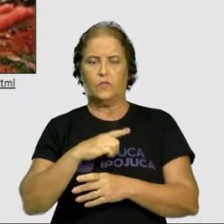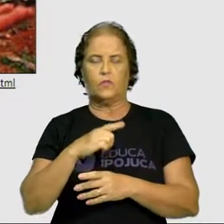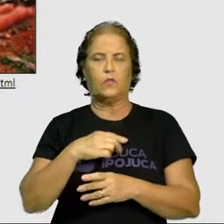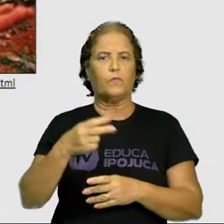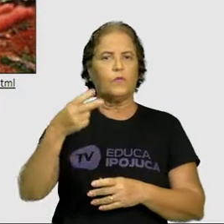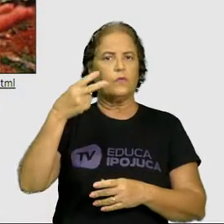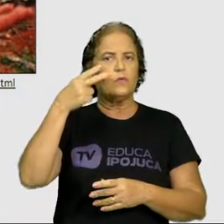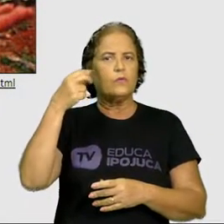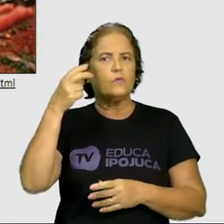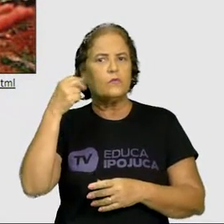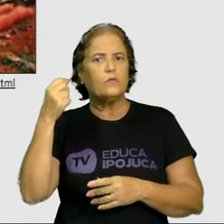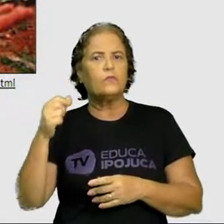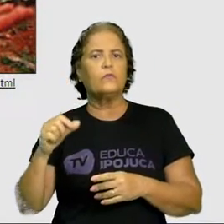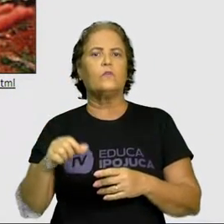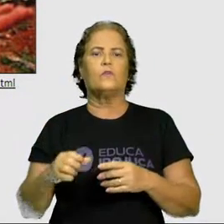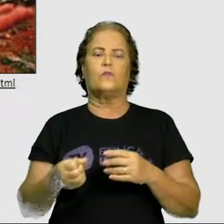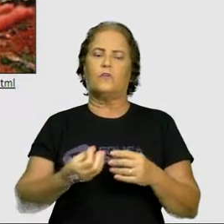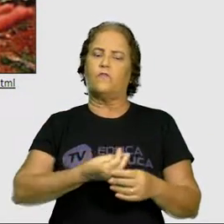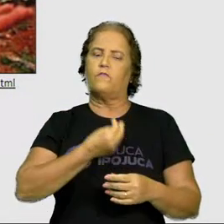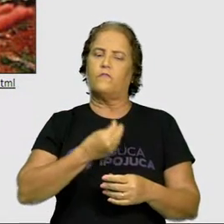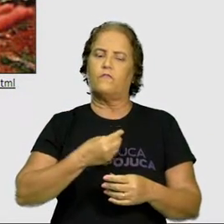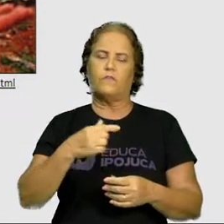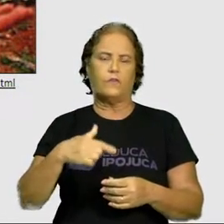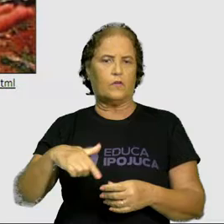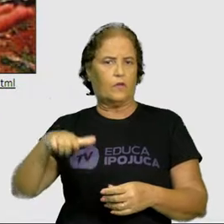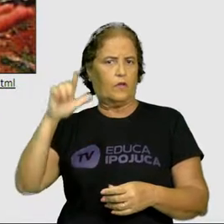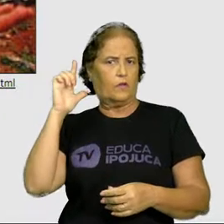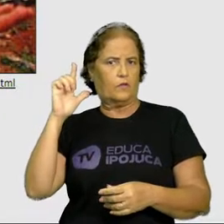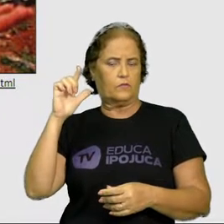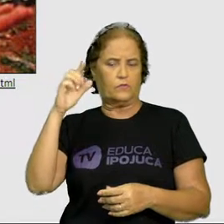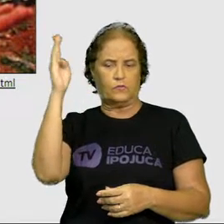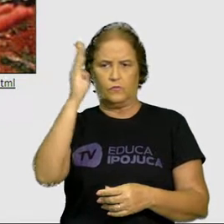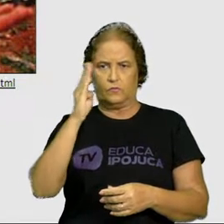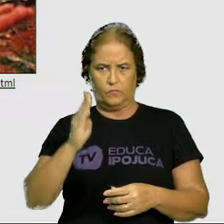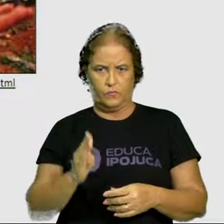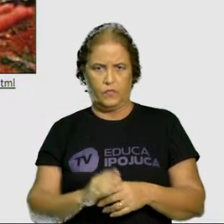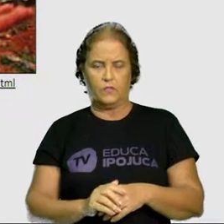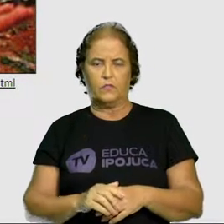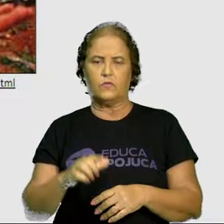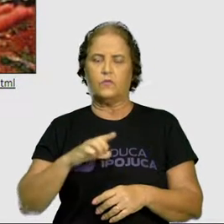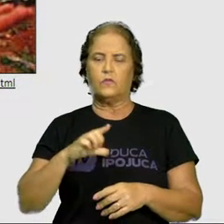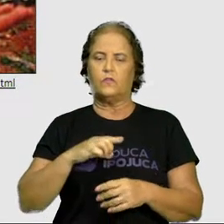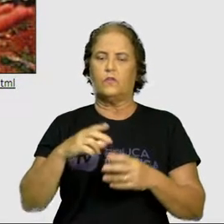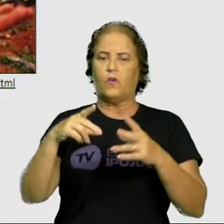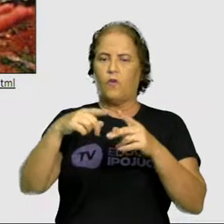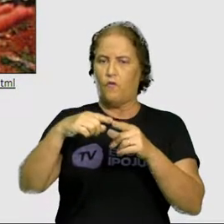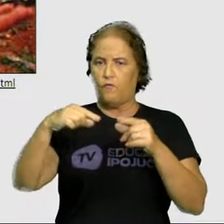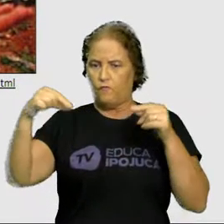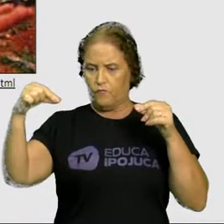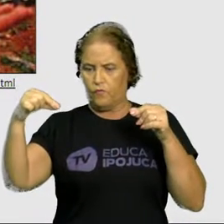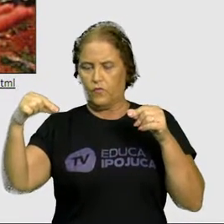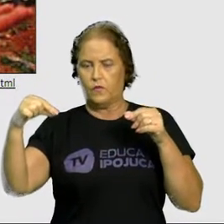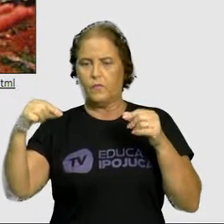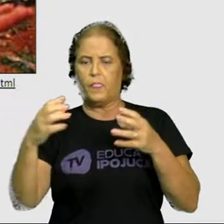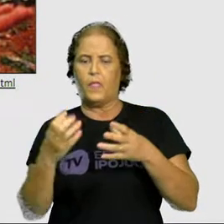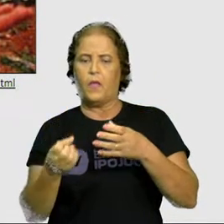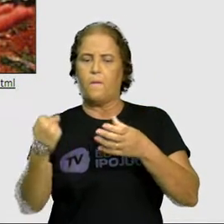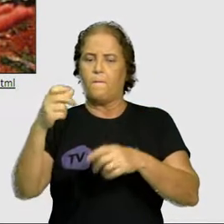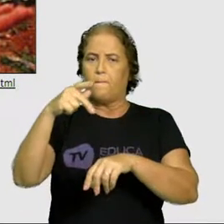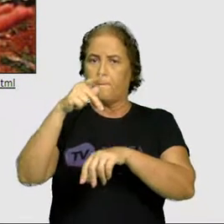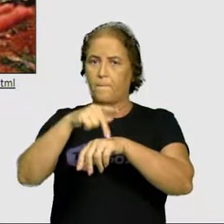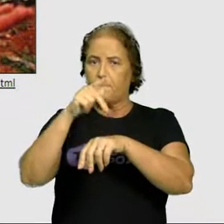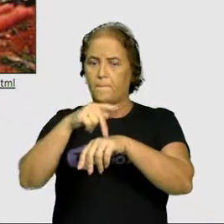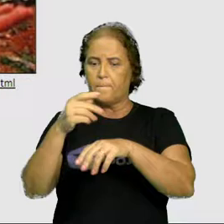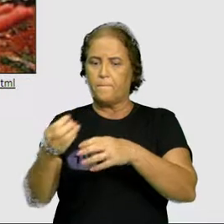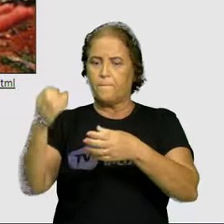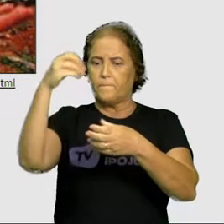que viviam no Brasil antes do descobrimento, utilizavam a trouxa de folha cheia de pedras